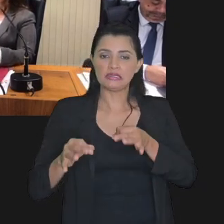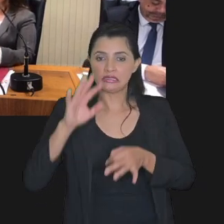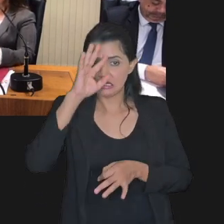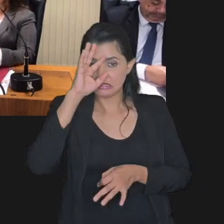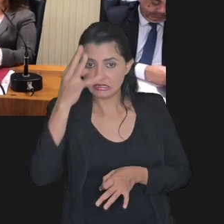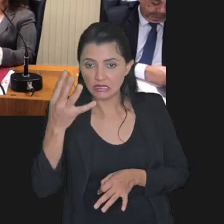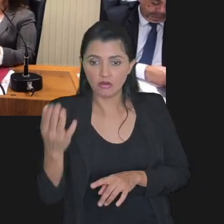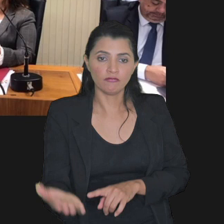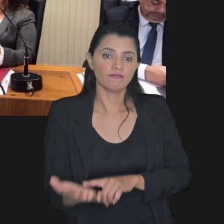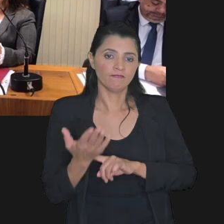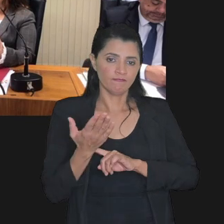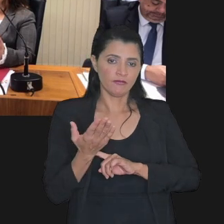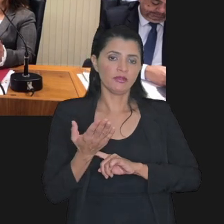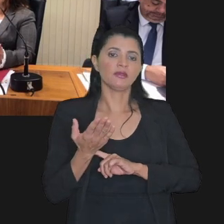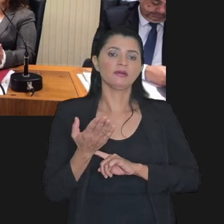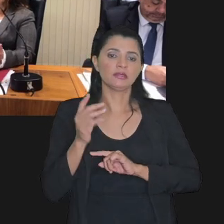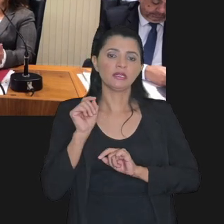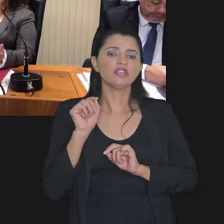que já tem